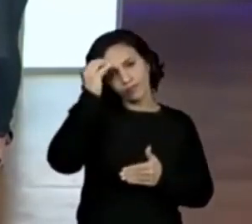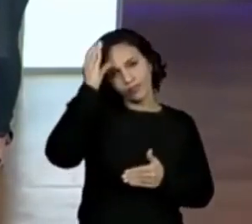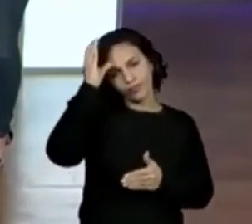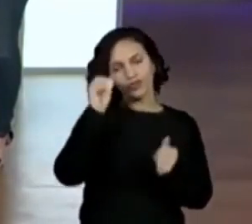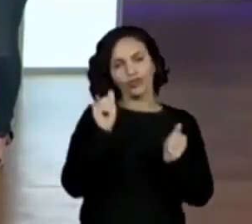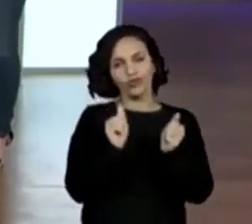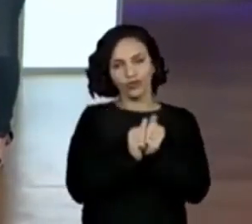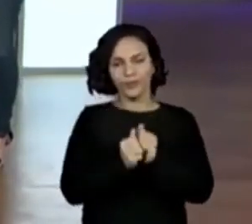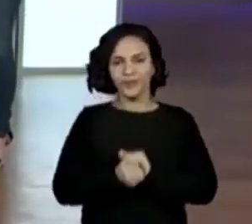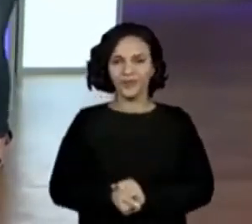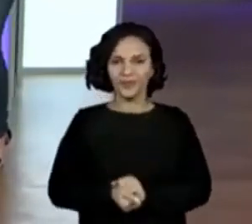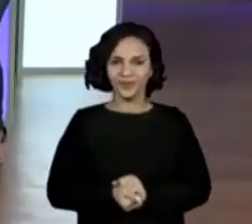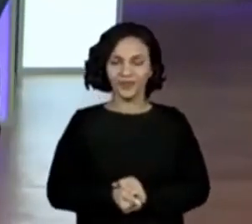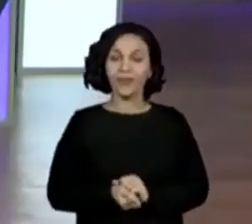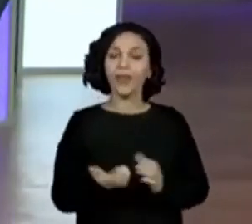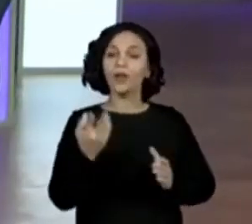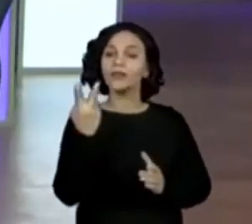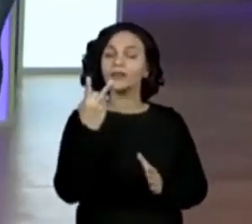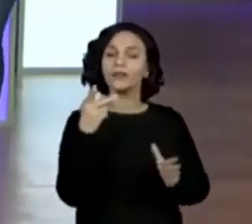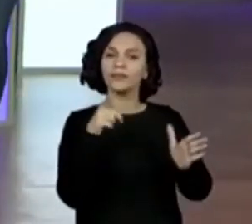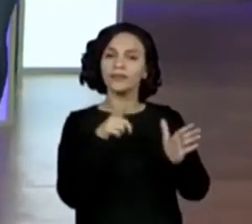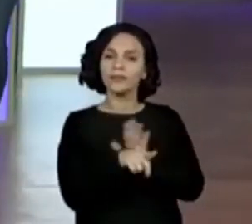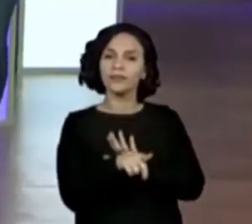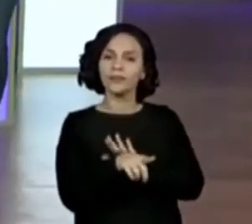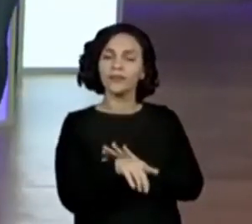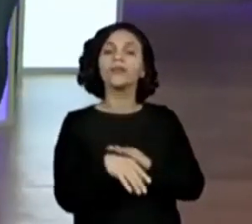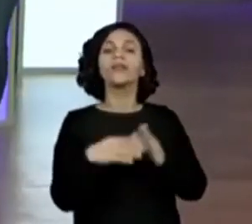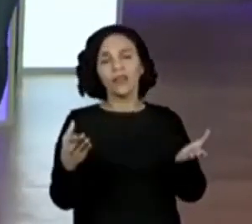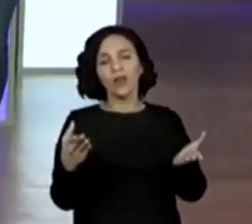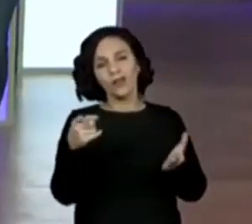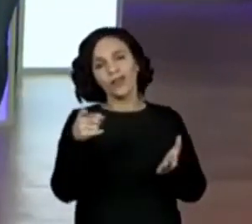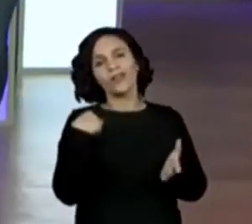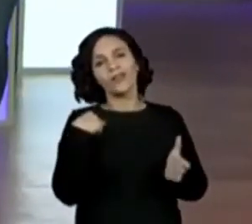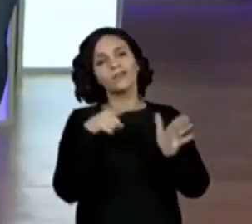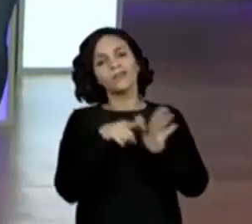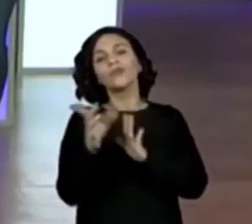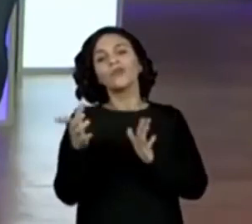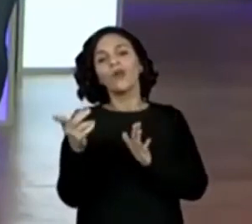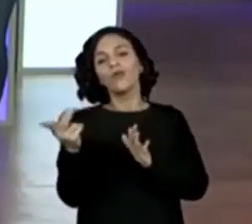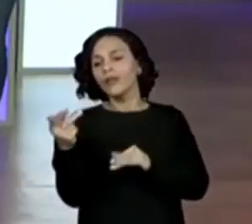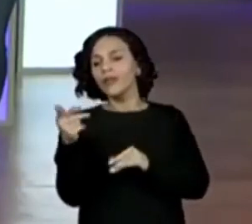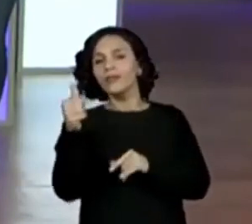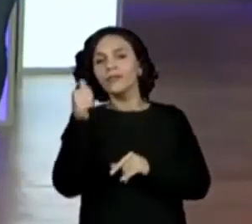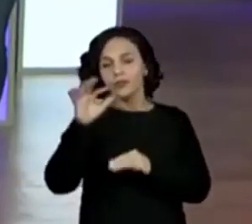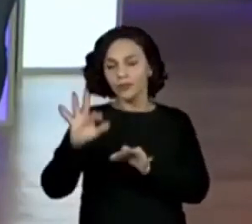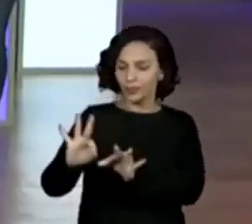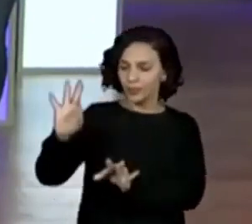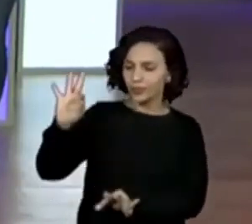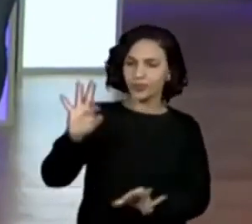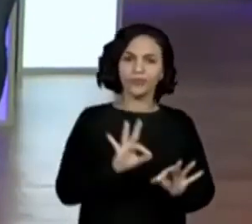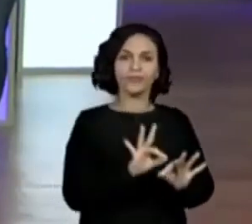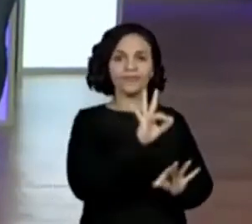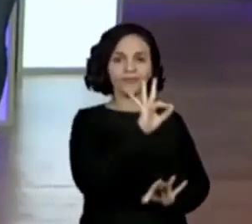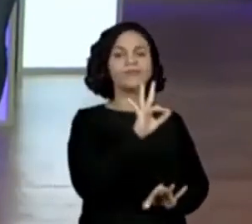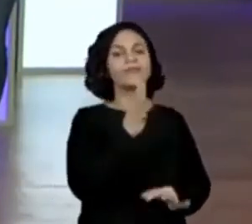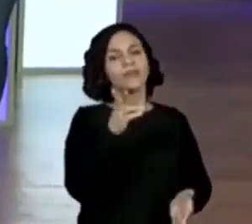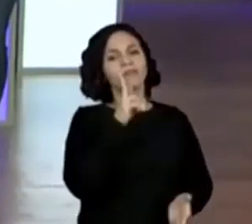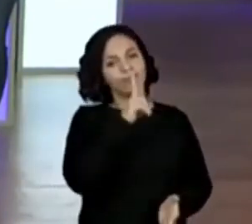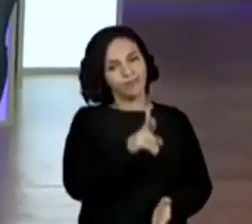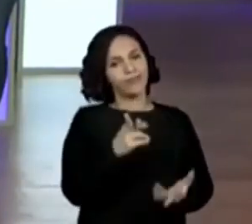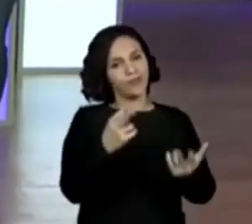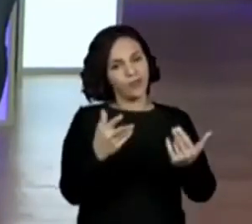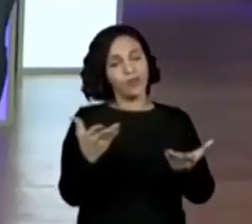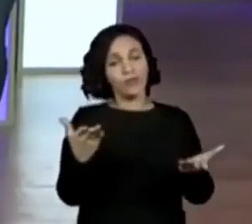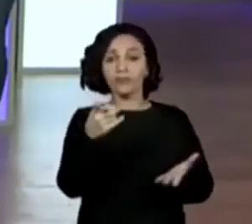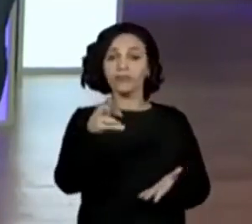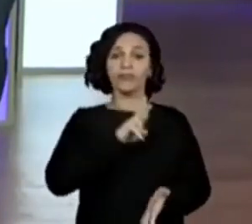Na segunda pergunta, qual é a diferença entre as alturas das duas meninas? Tá? Então, vocês